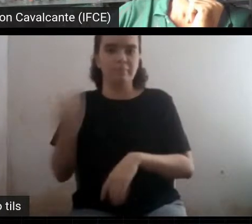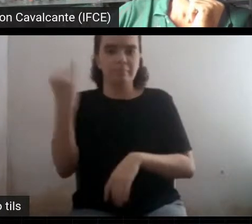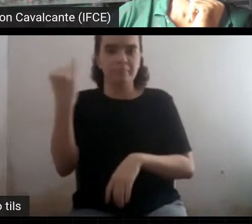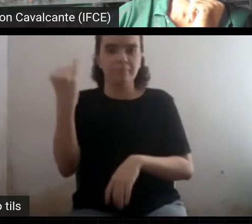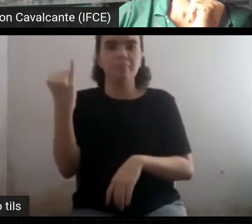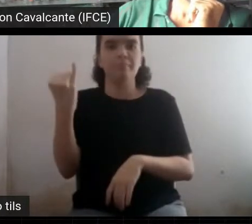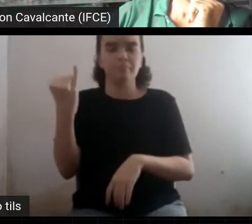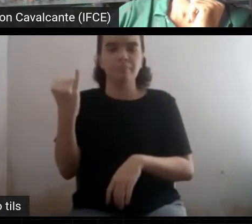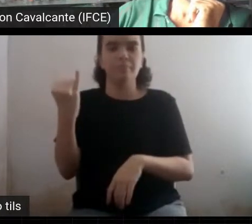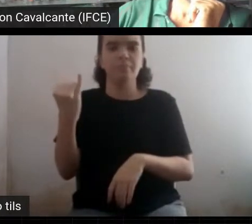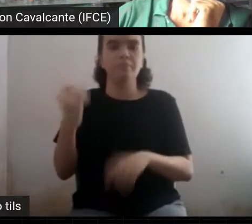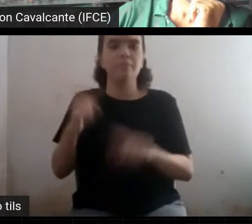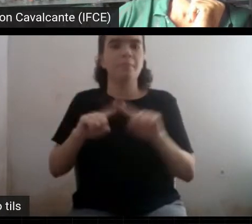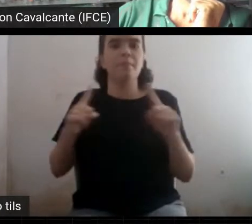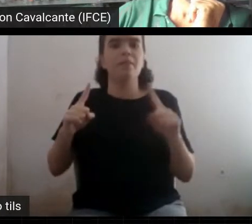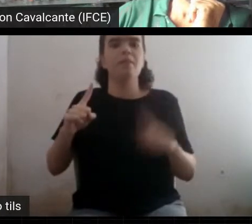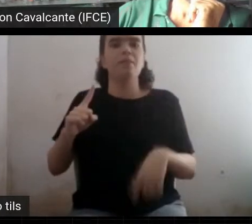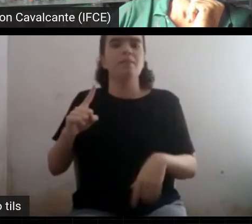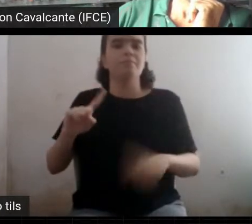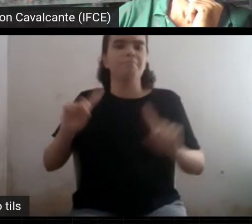de quem faz cosmologia atualmente.